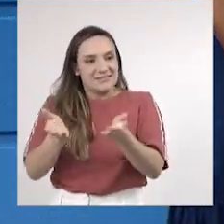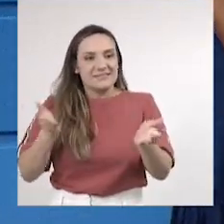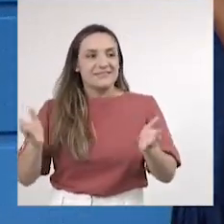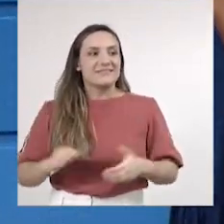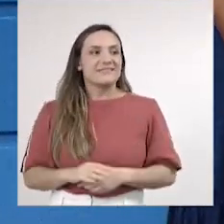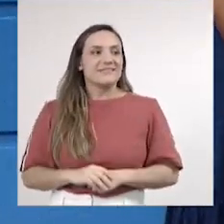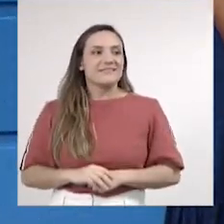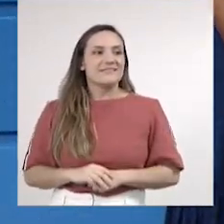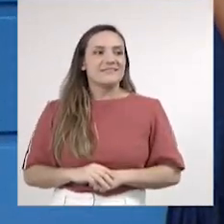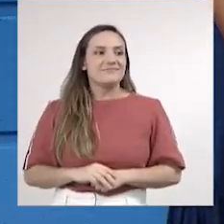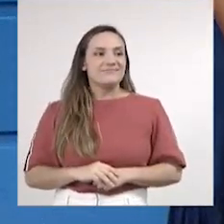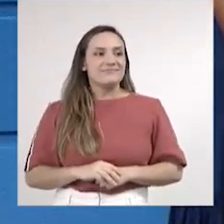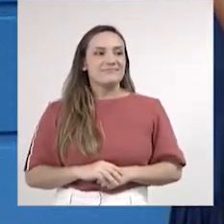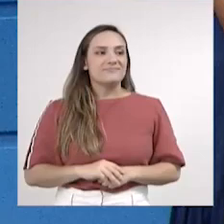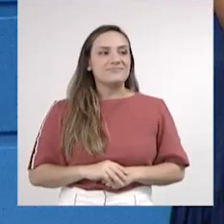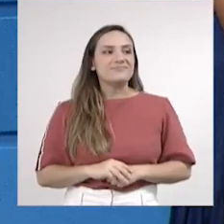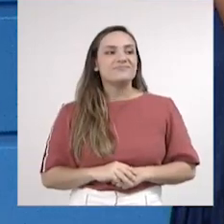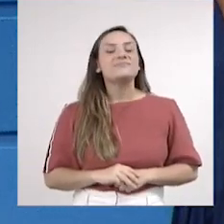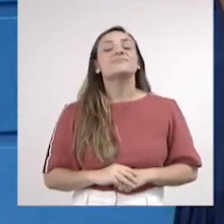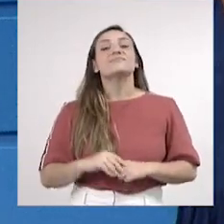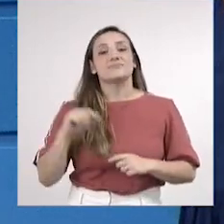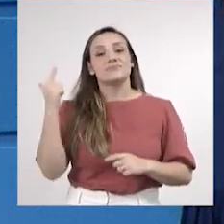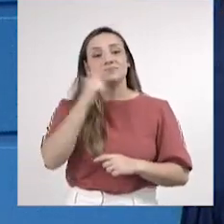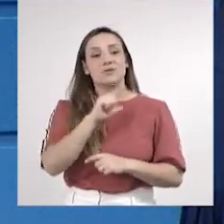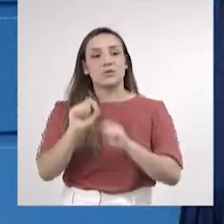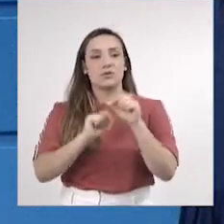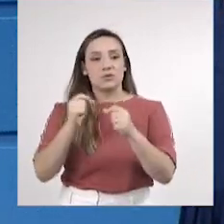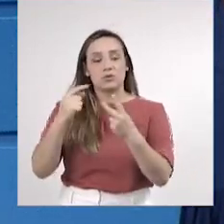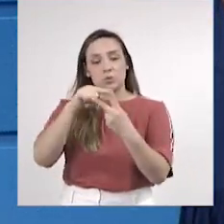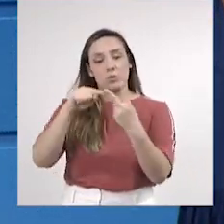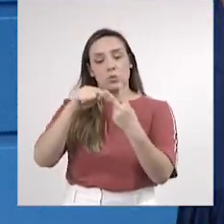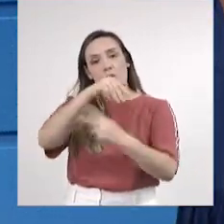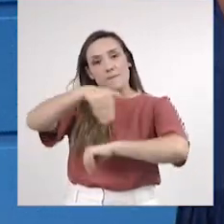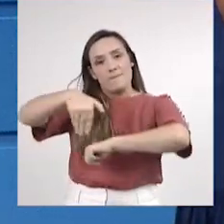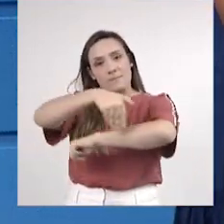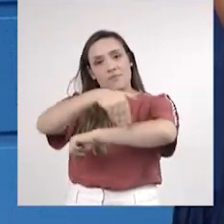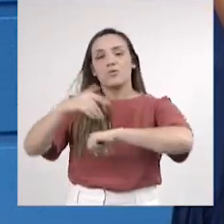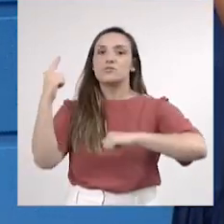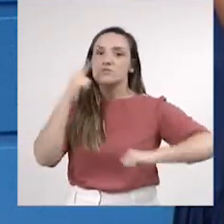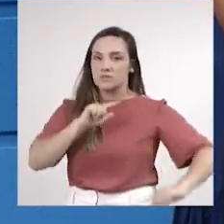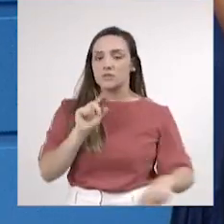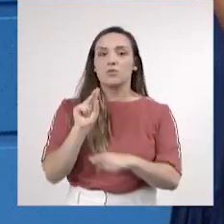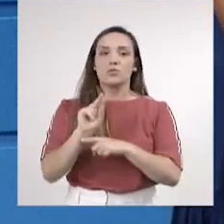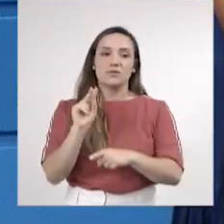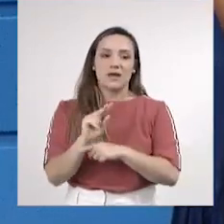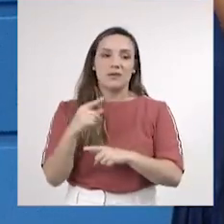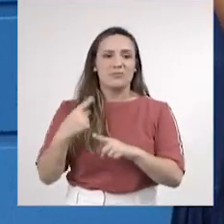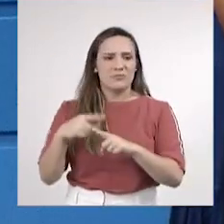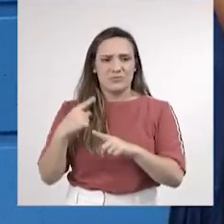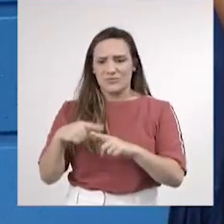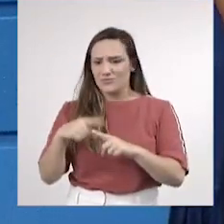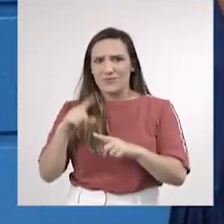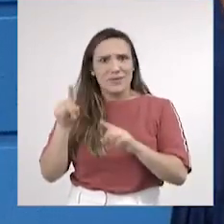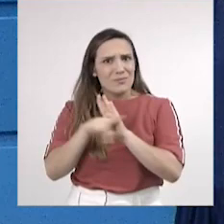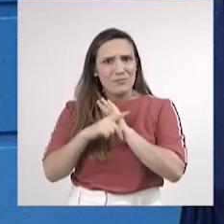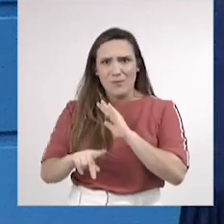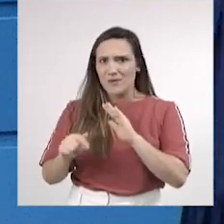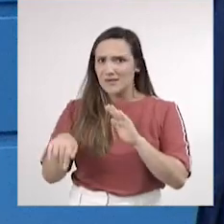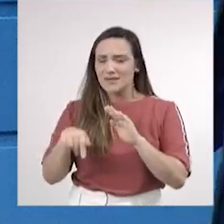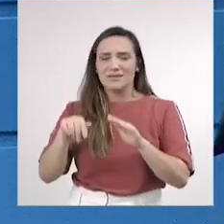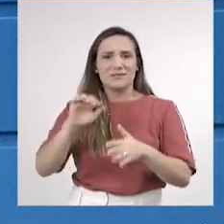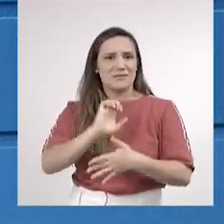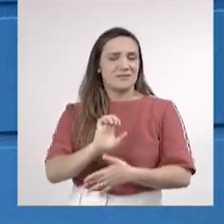rédeas do destino dessas duas principais vias artérias que cortam e são estruturais no Mato Grosso do Sul.